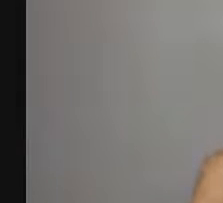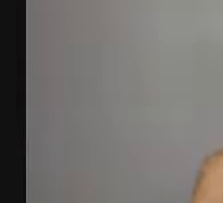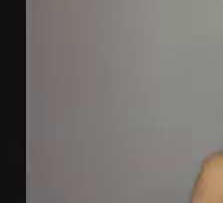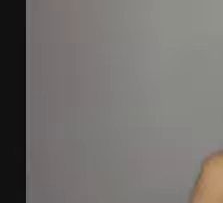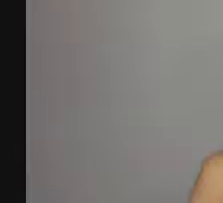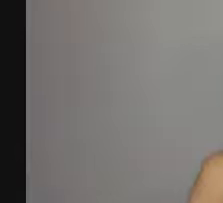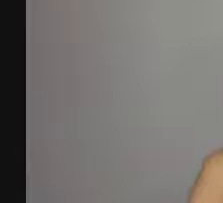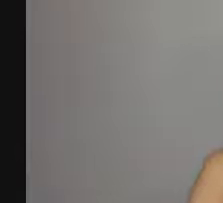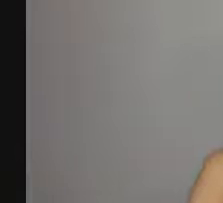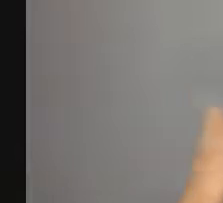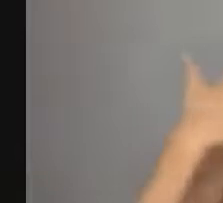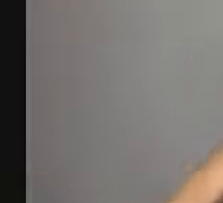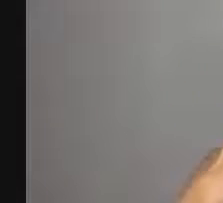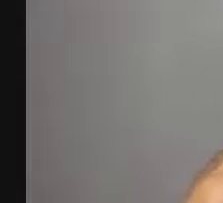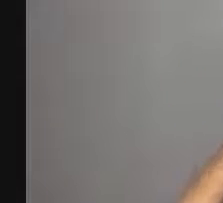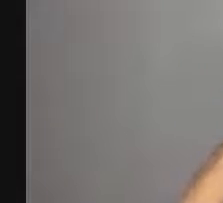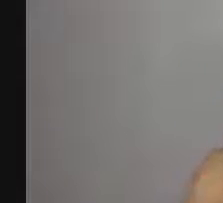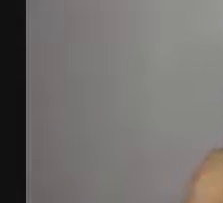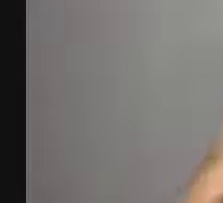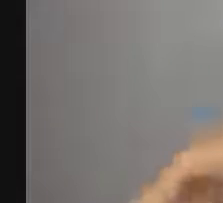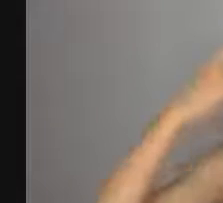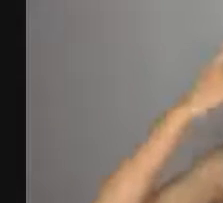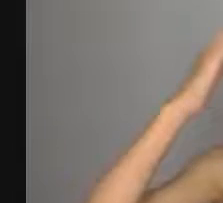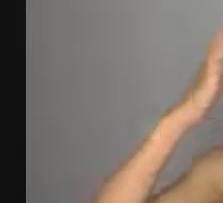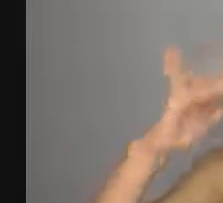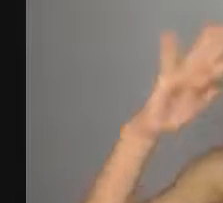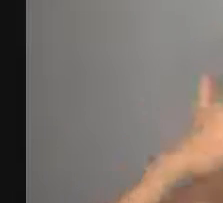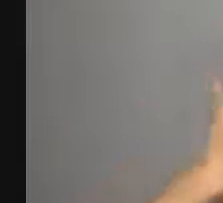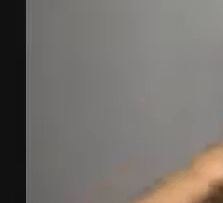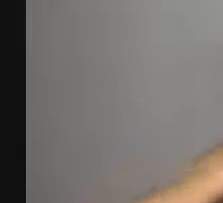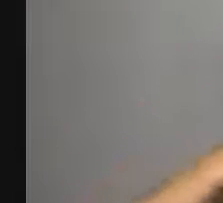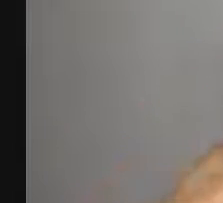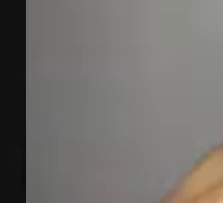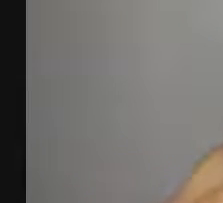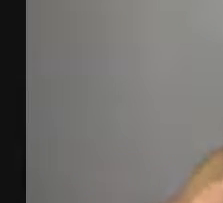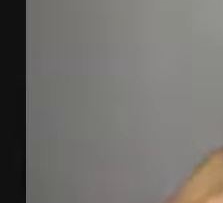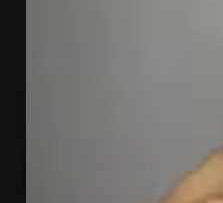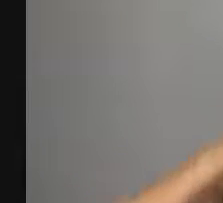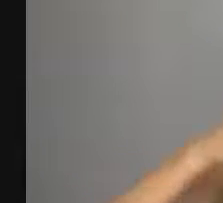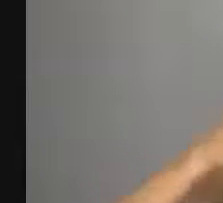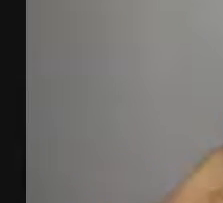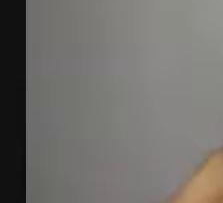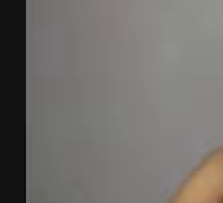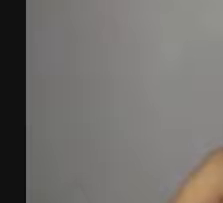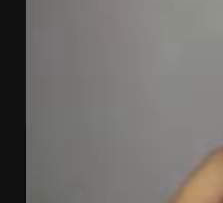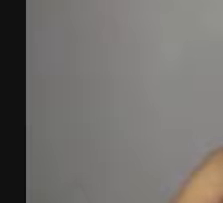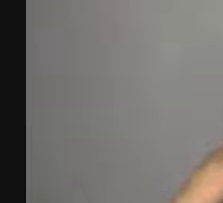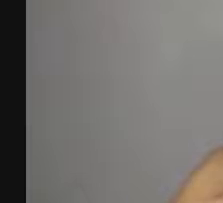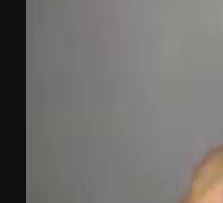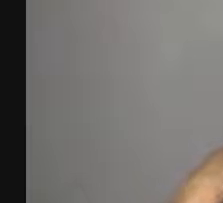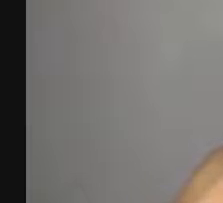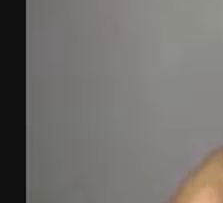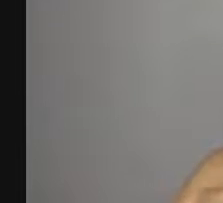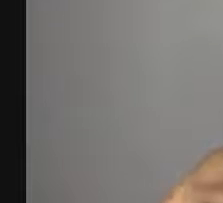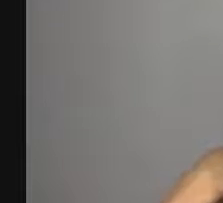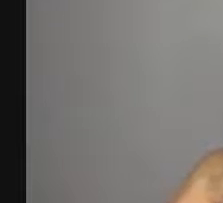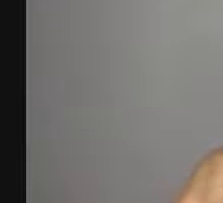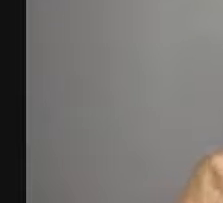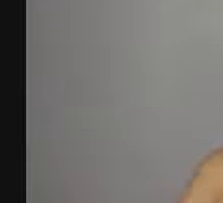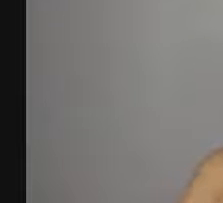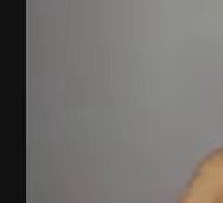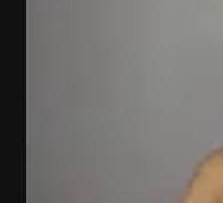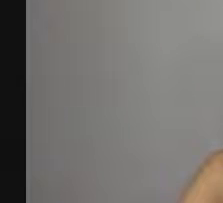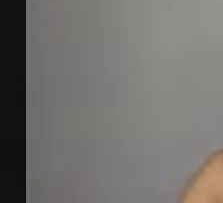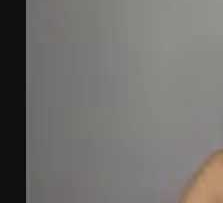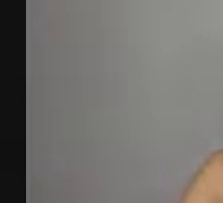mostra que não é é uma pessoa que refletiu muito praticou muito são mais de sete anos de experiência então queria reforçar a